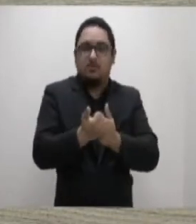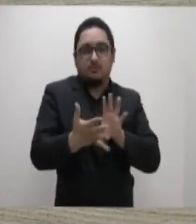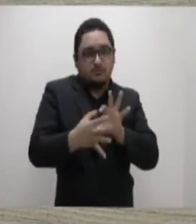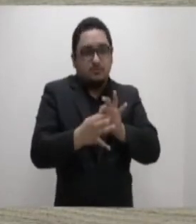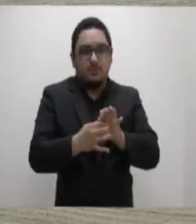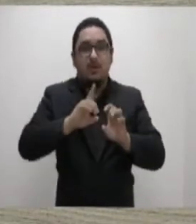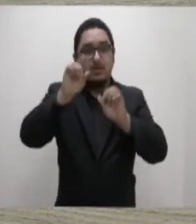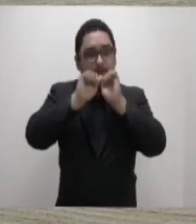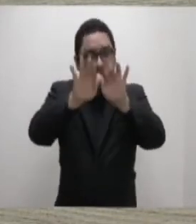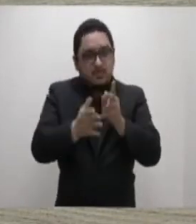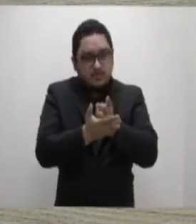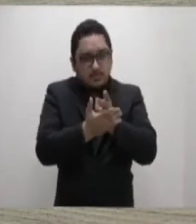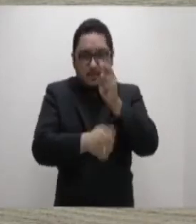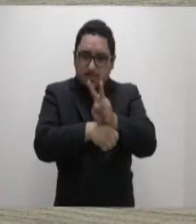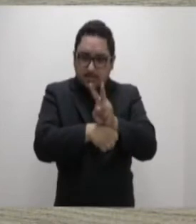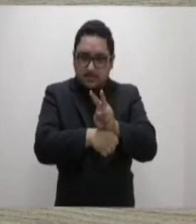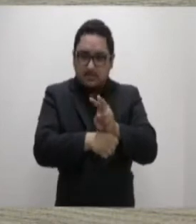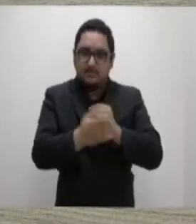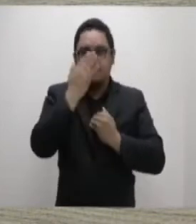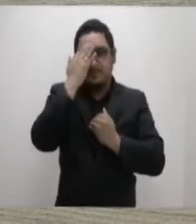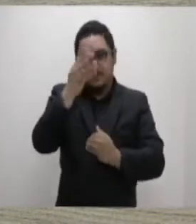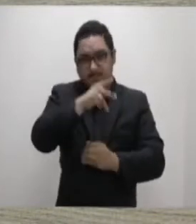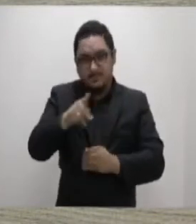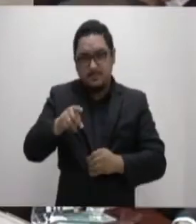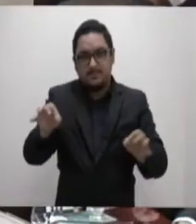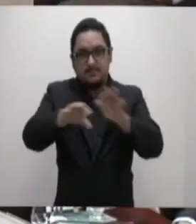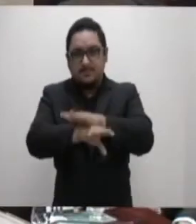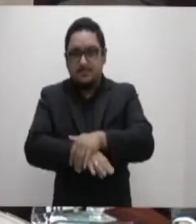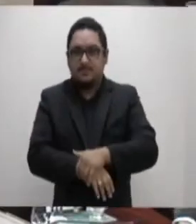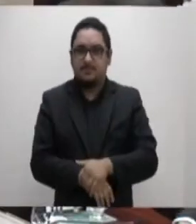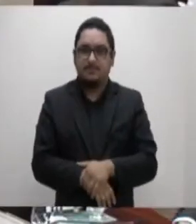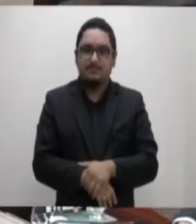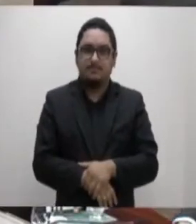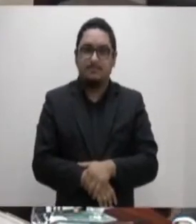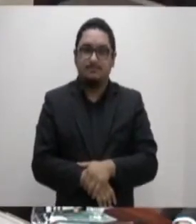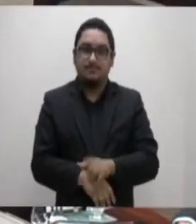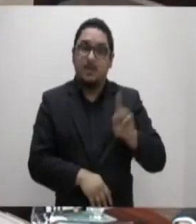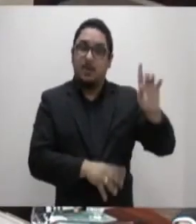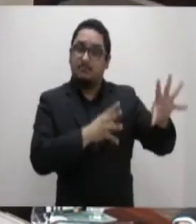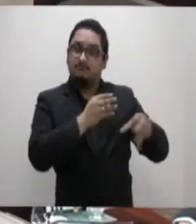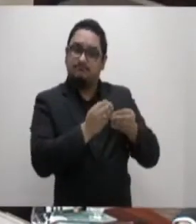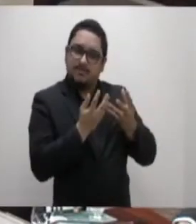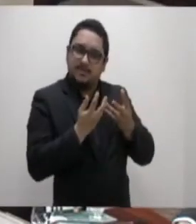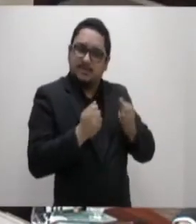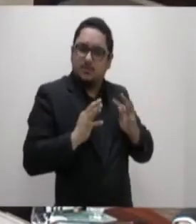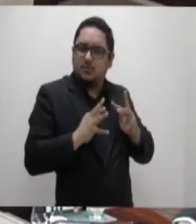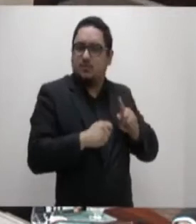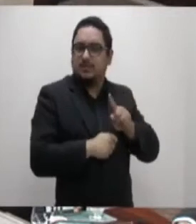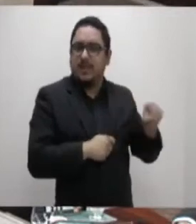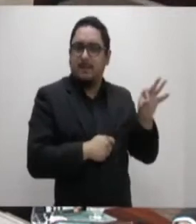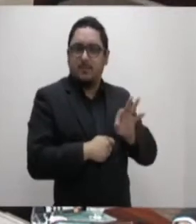Que Deus continue lhe abençoando e lhe protegendo. Obrigado, presidente. Aceito na íntegra o aparte do nobre colega